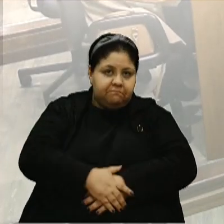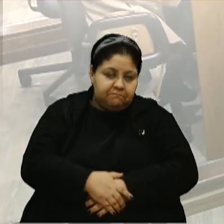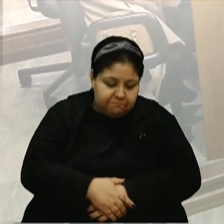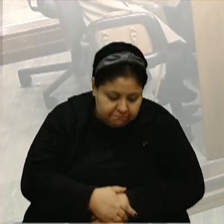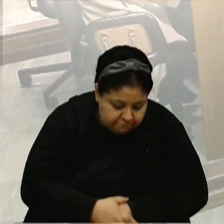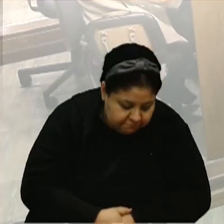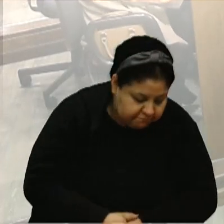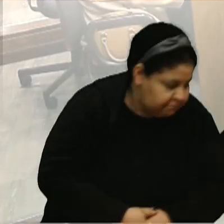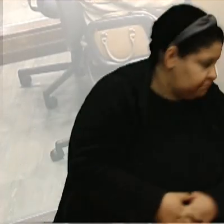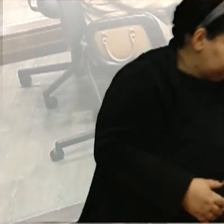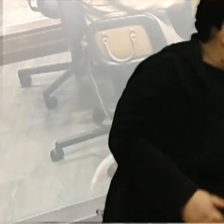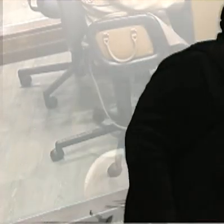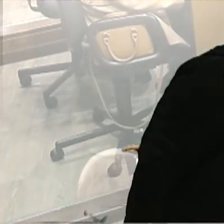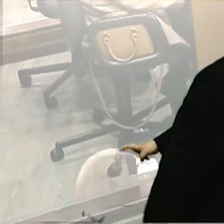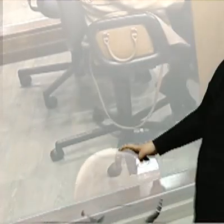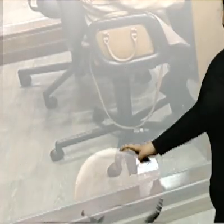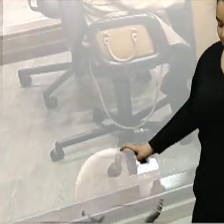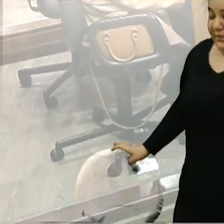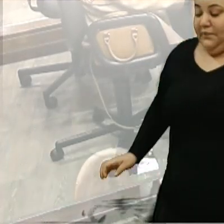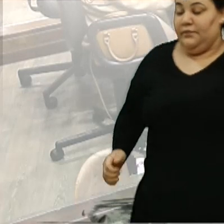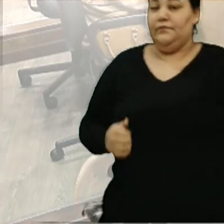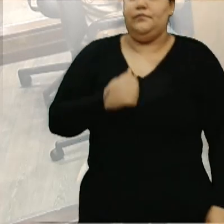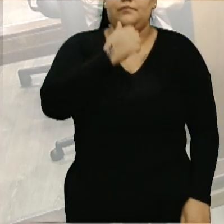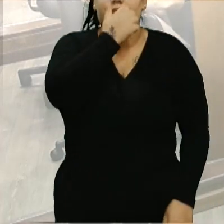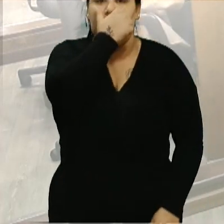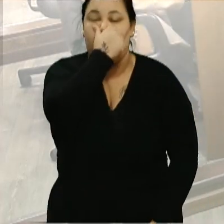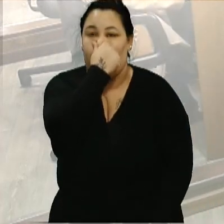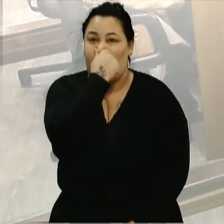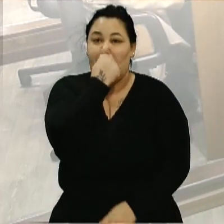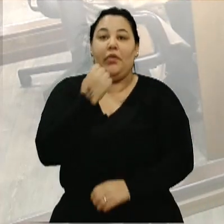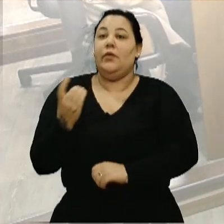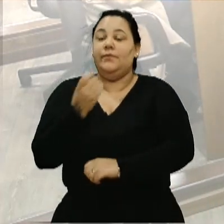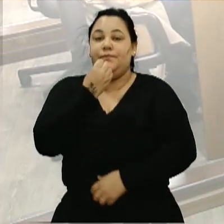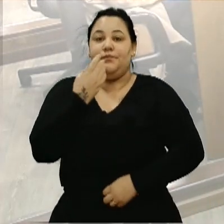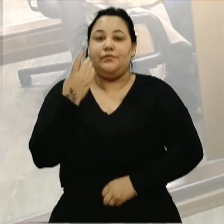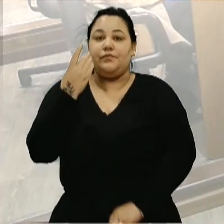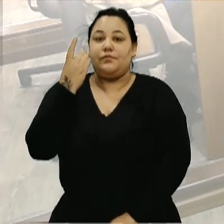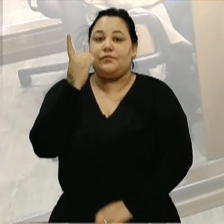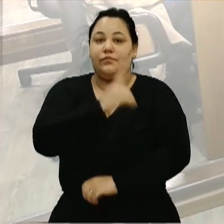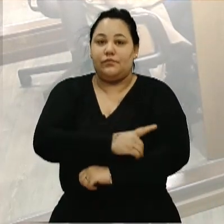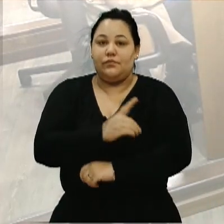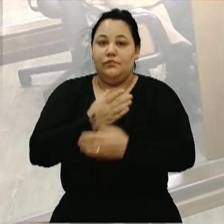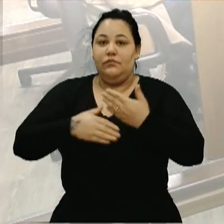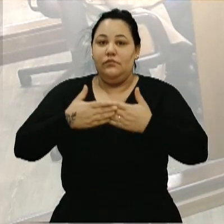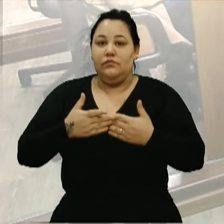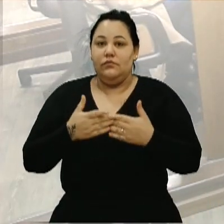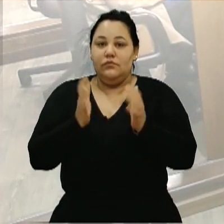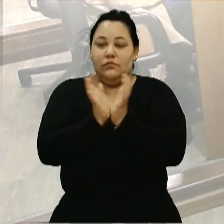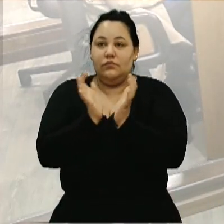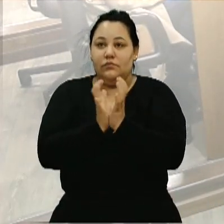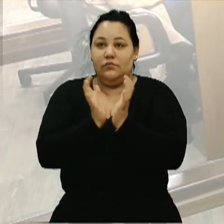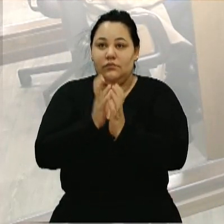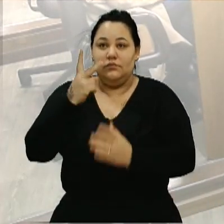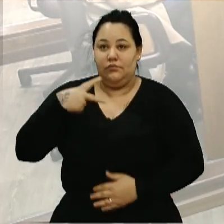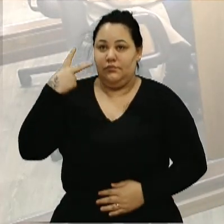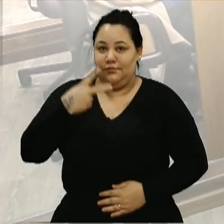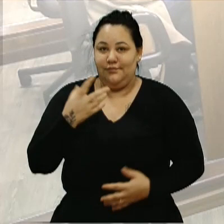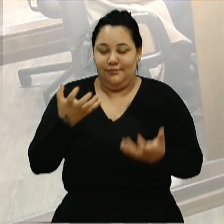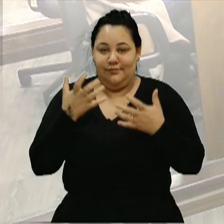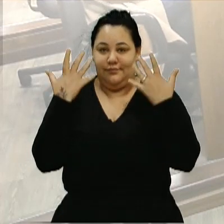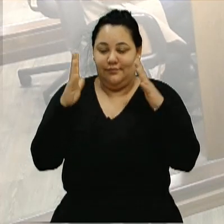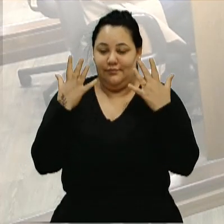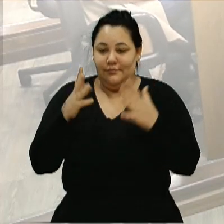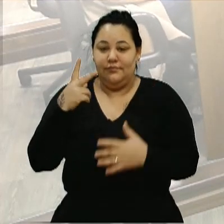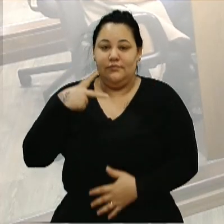Obrigado. Bom dia, presidente Marisol, colegas vereadores, vereadoras. Parabenizar a vereadora Tati pela